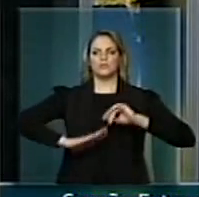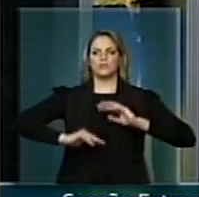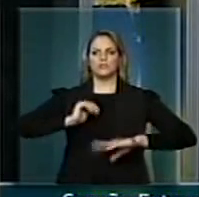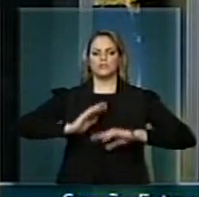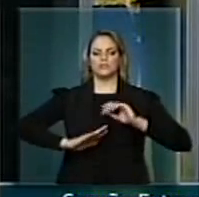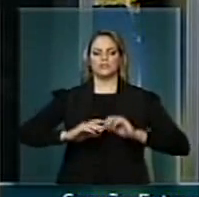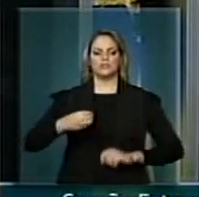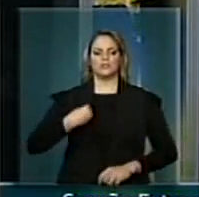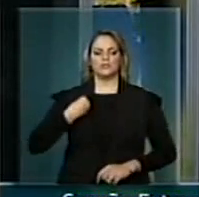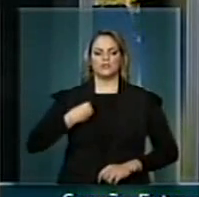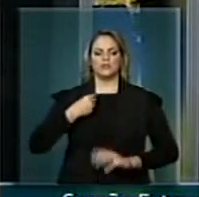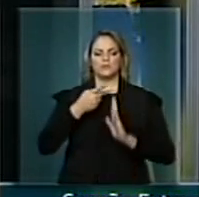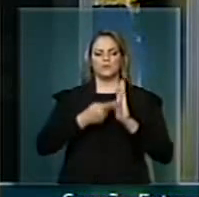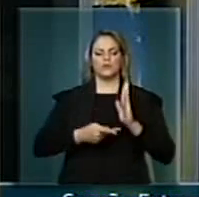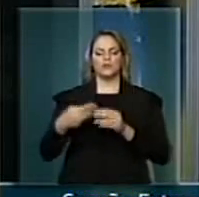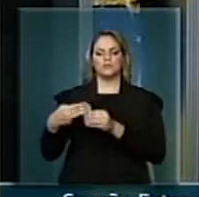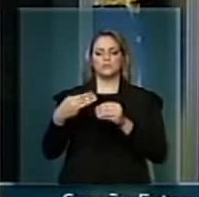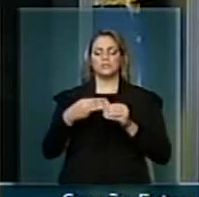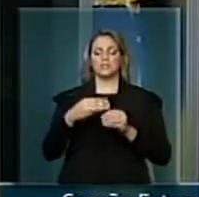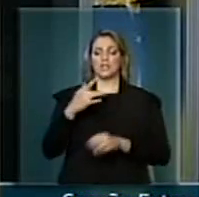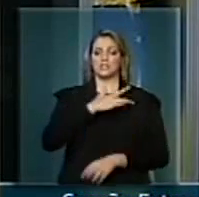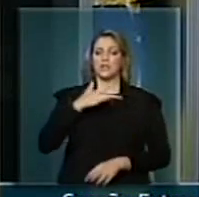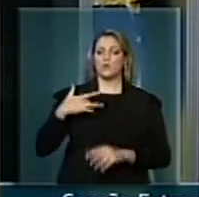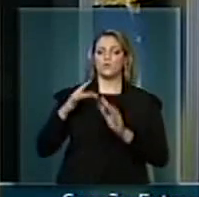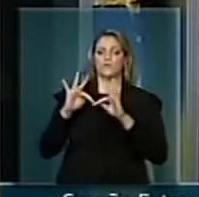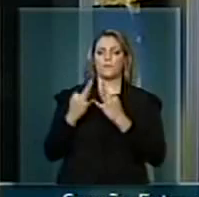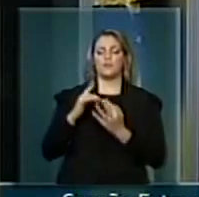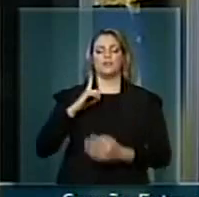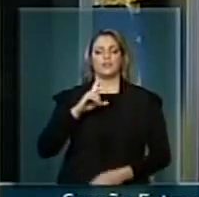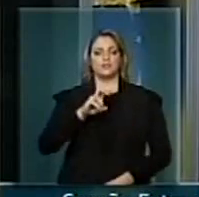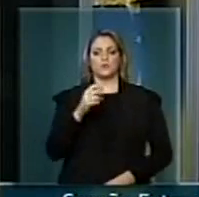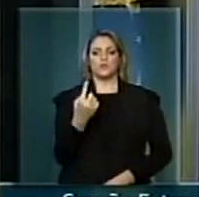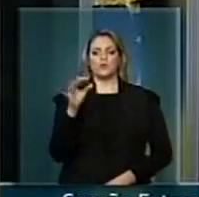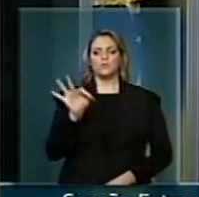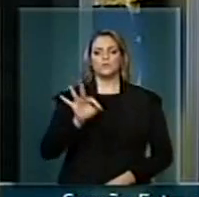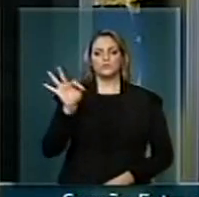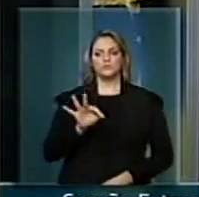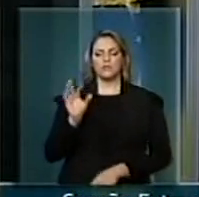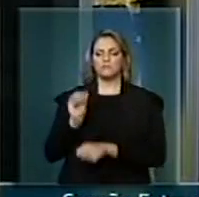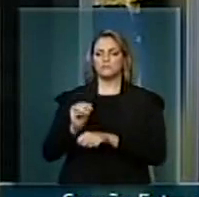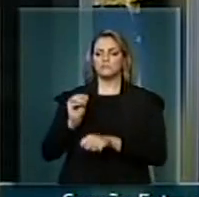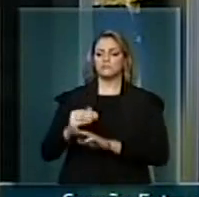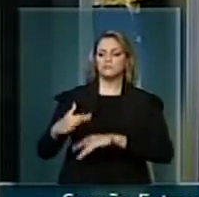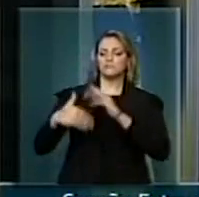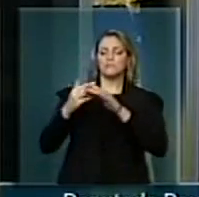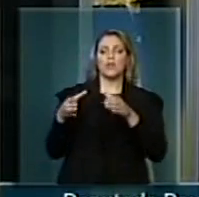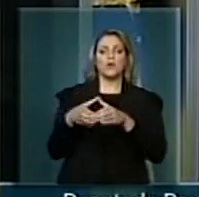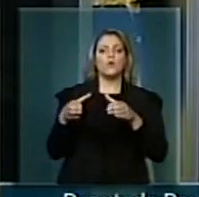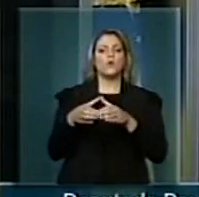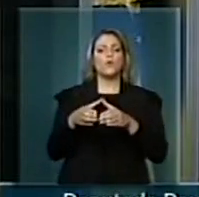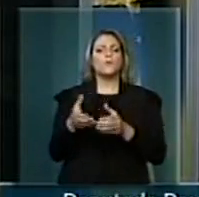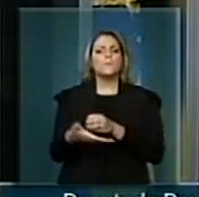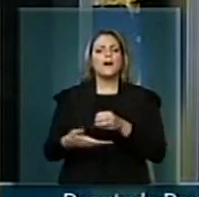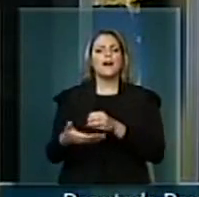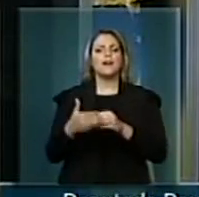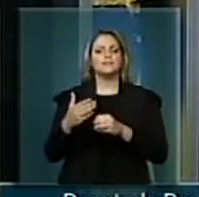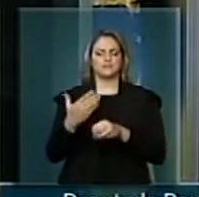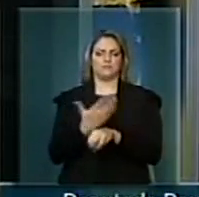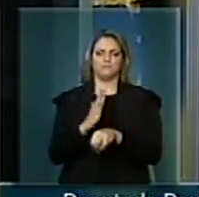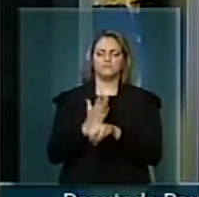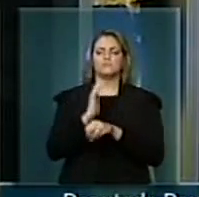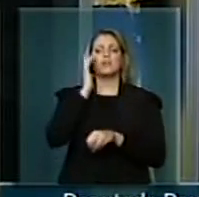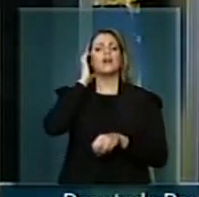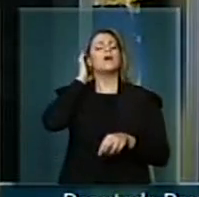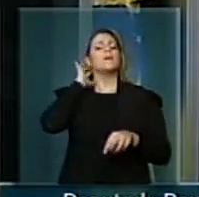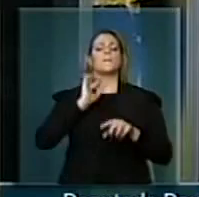que atuavam nos programas municipais de saúde da família chegam a 51% dos custos desse programa na formação de uma equipe base, enquanto que na formação de uma equipe